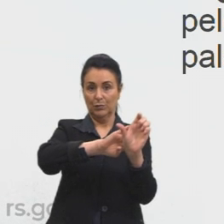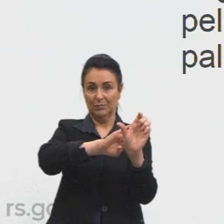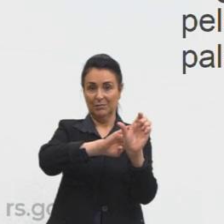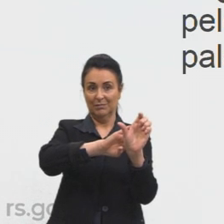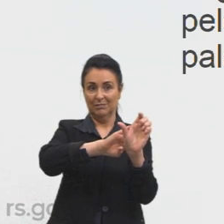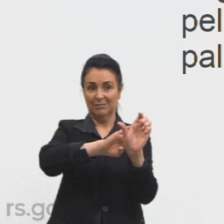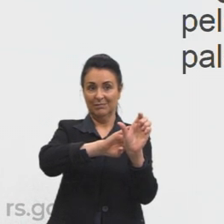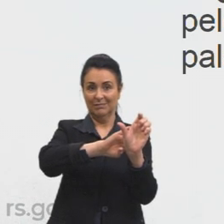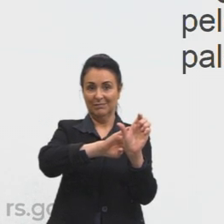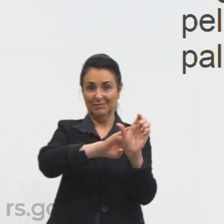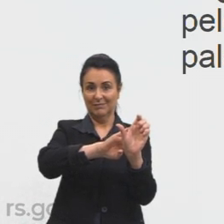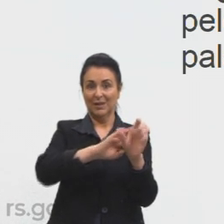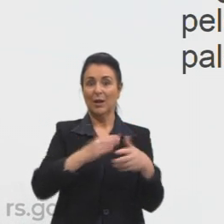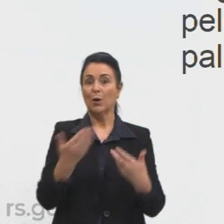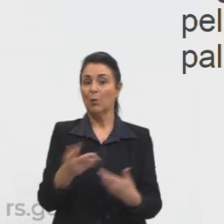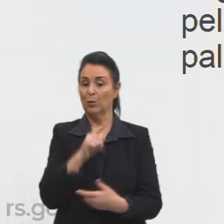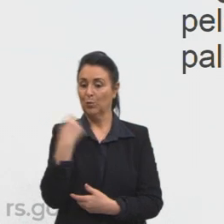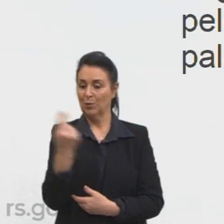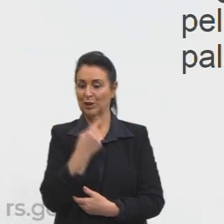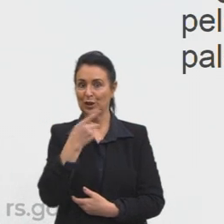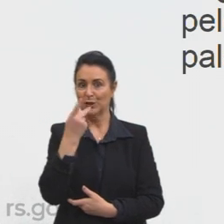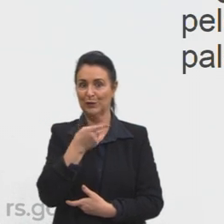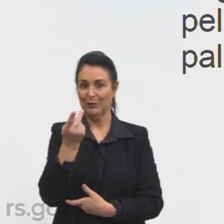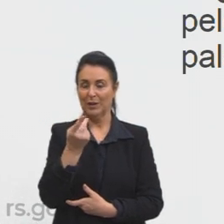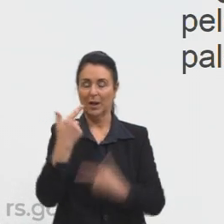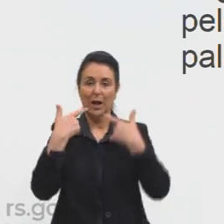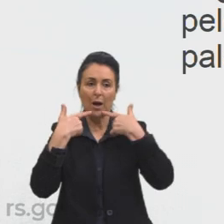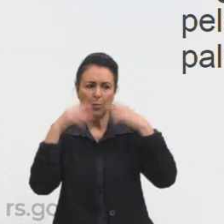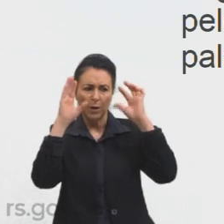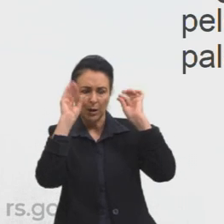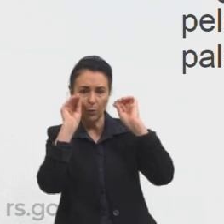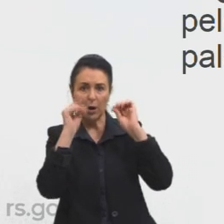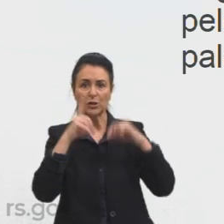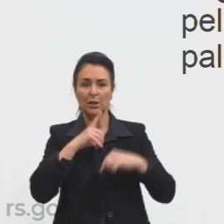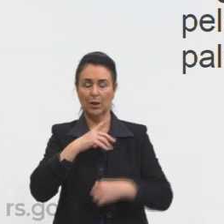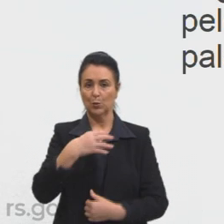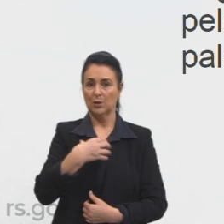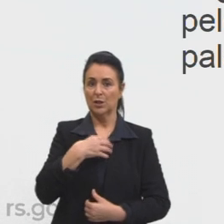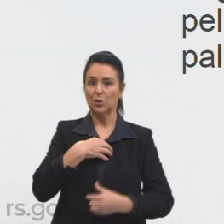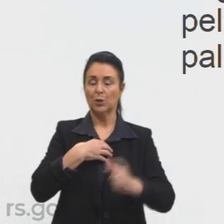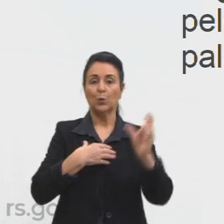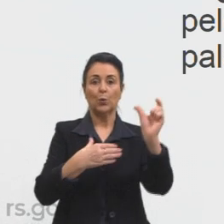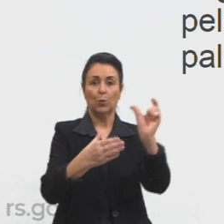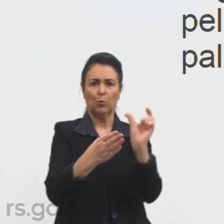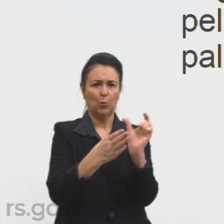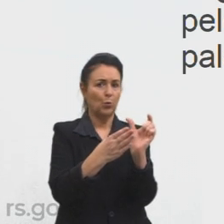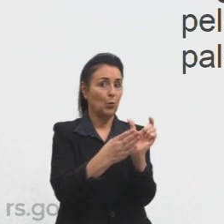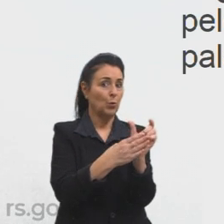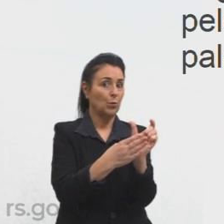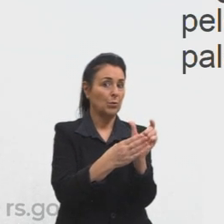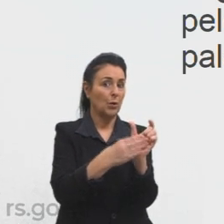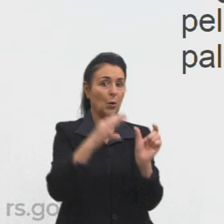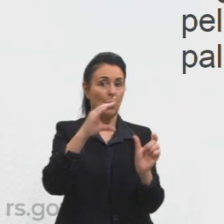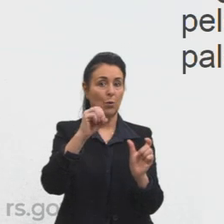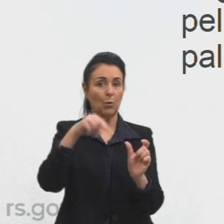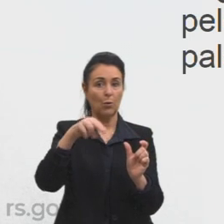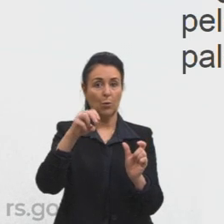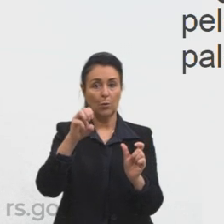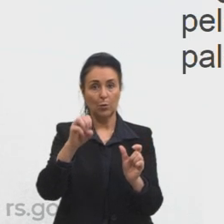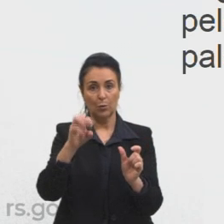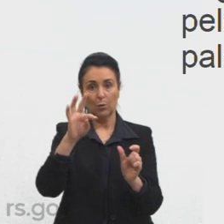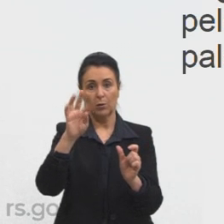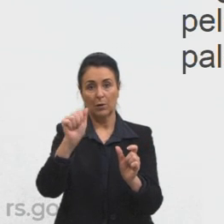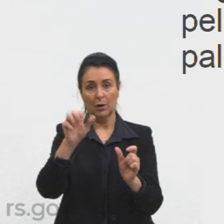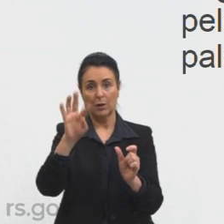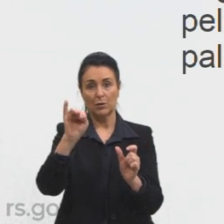quando a gente fala que uma linguagem tem sentido conotativo é porque ele é expresso